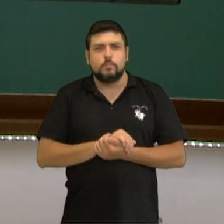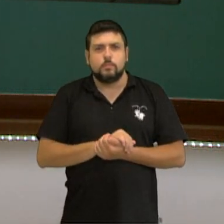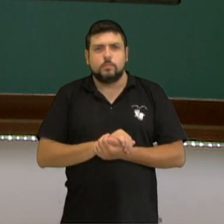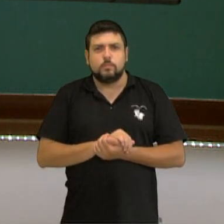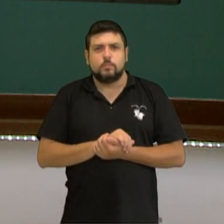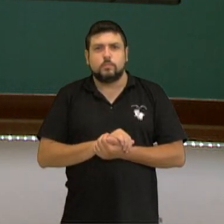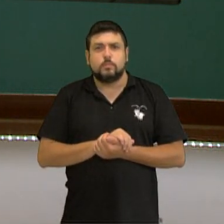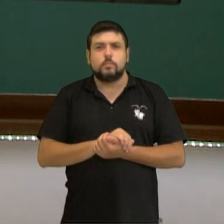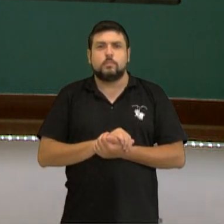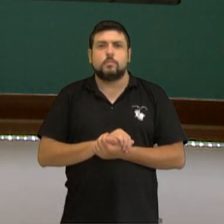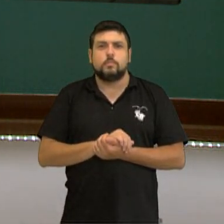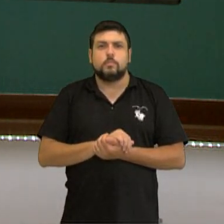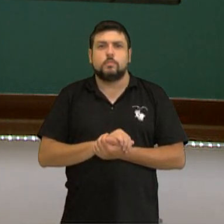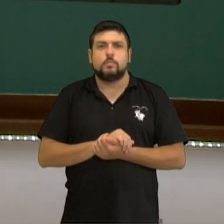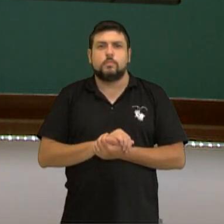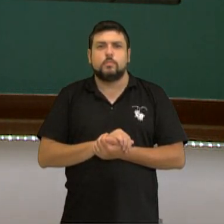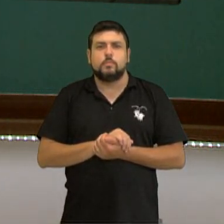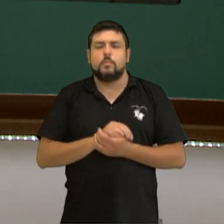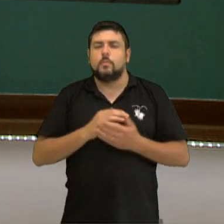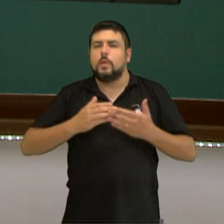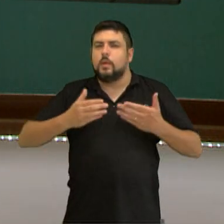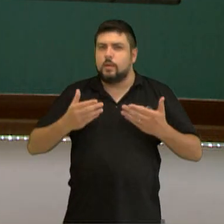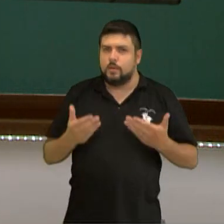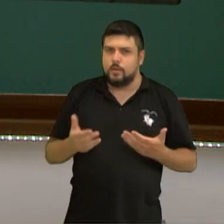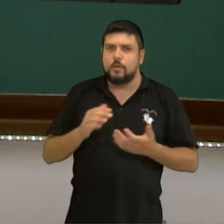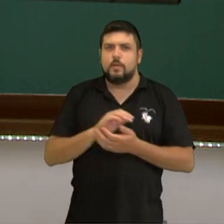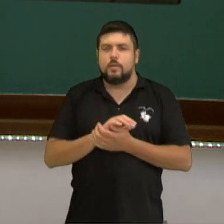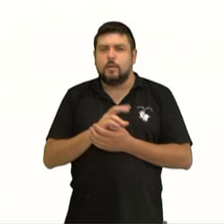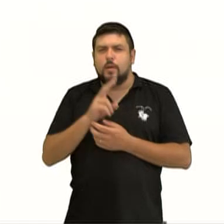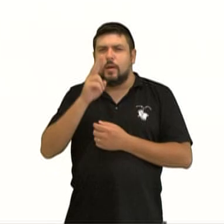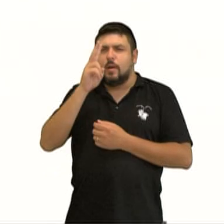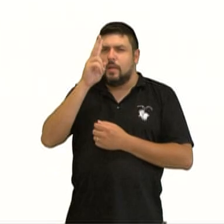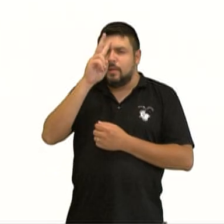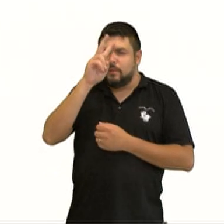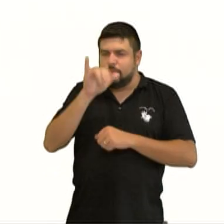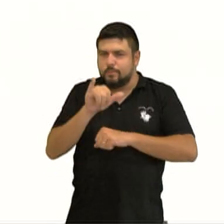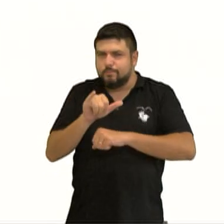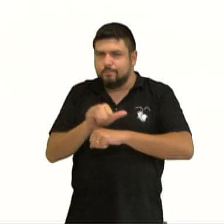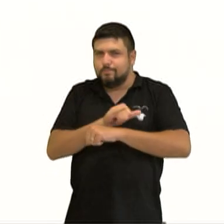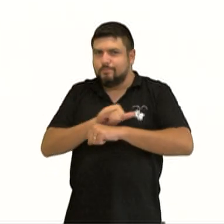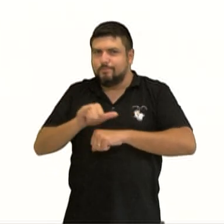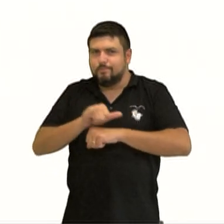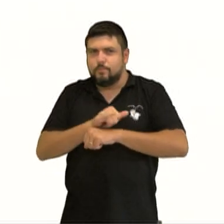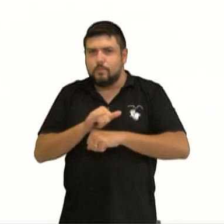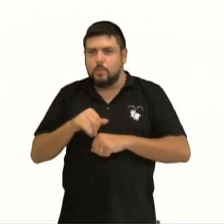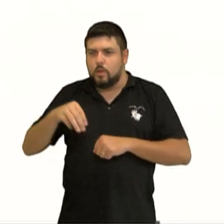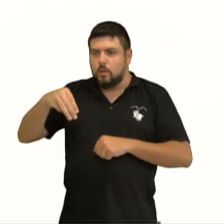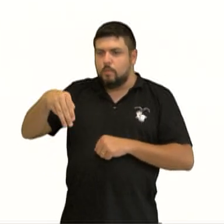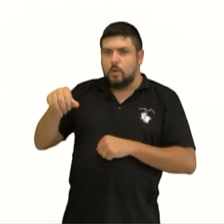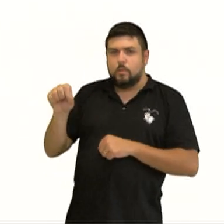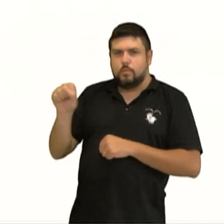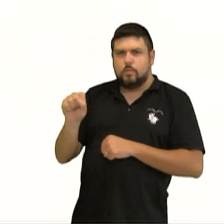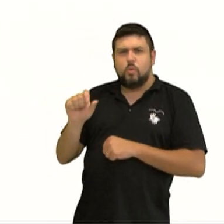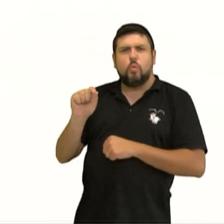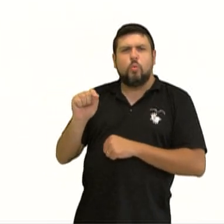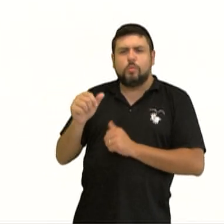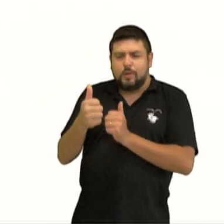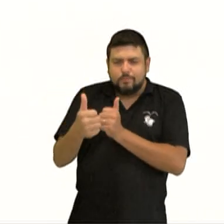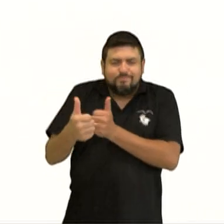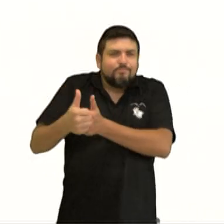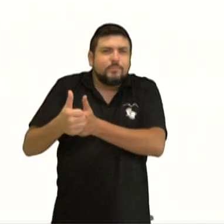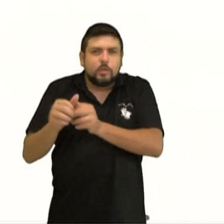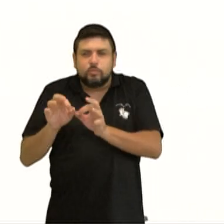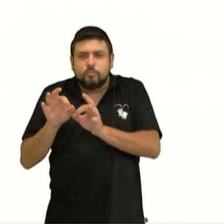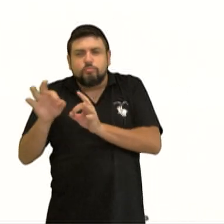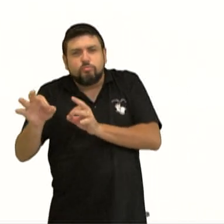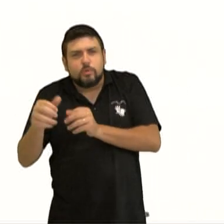unidades. Bem, antes de mais nada, sempre lembre aquele truque, que se você utilizar em metros por segundo, momentos curtos, e quando você tem